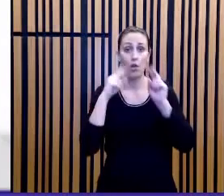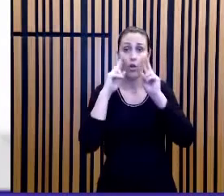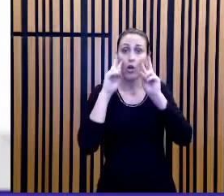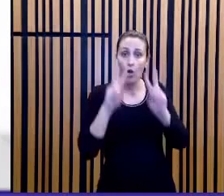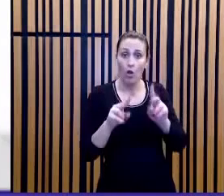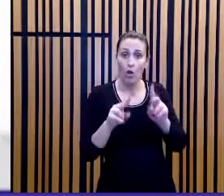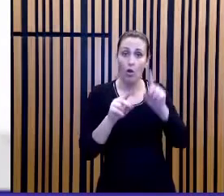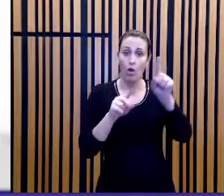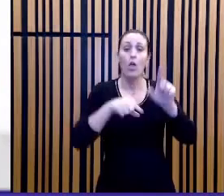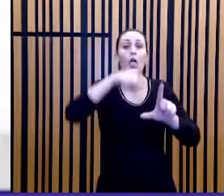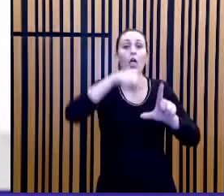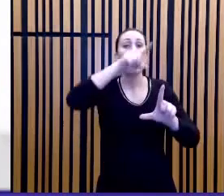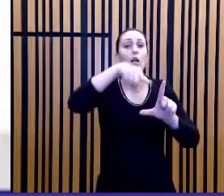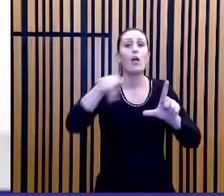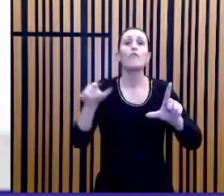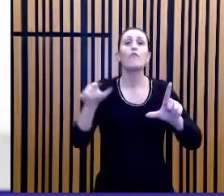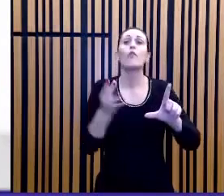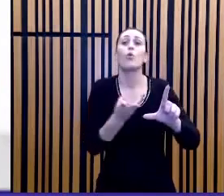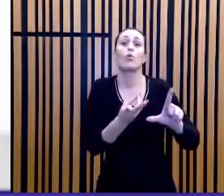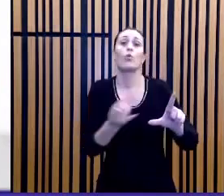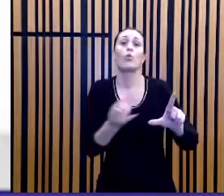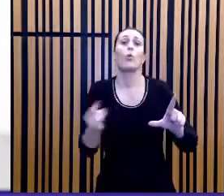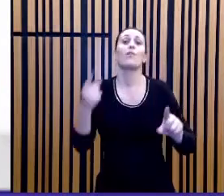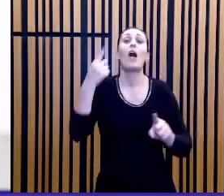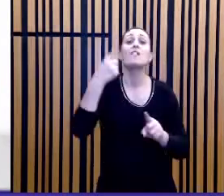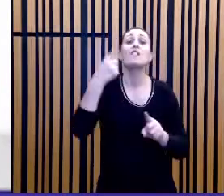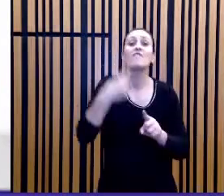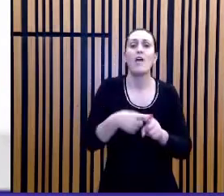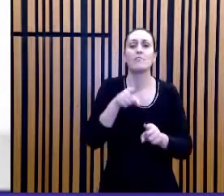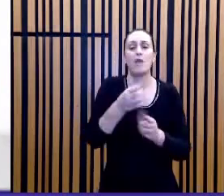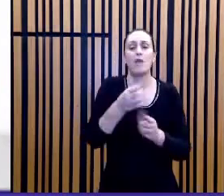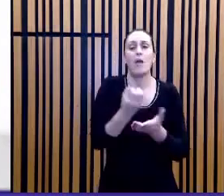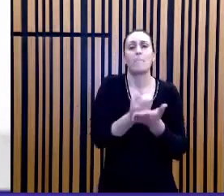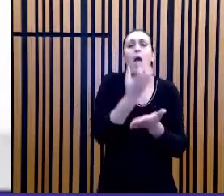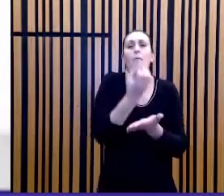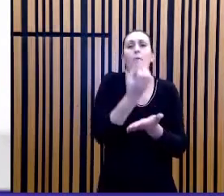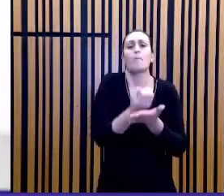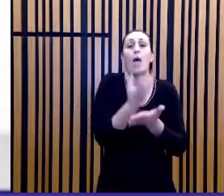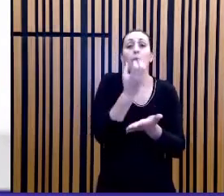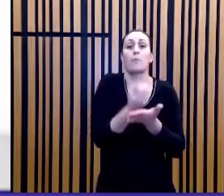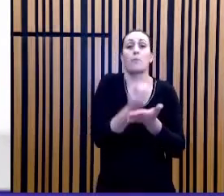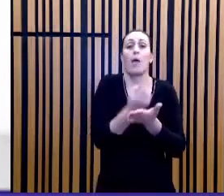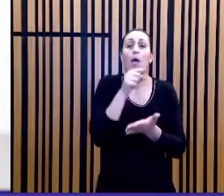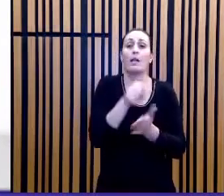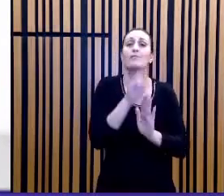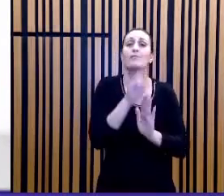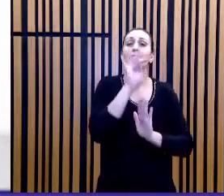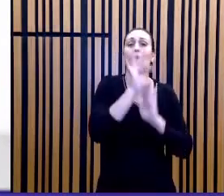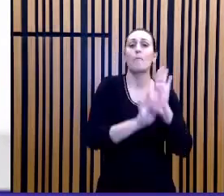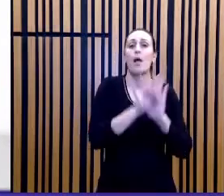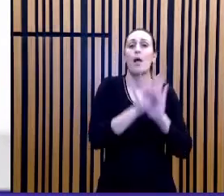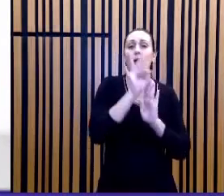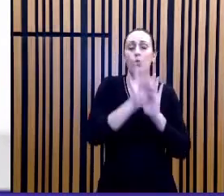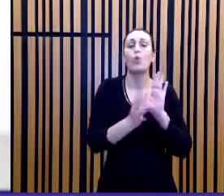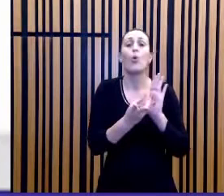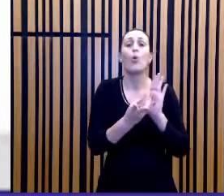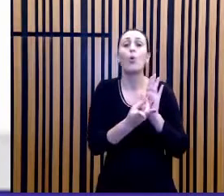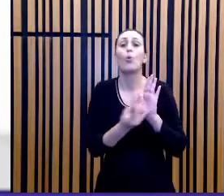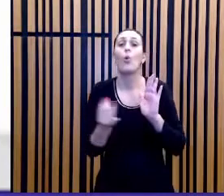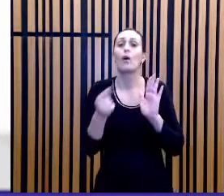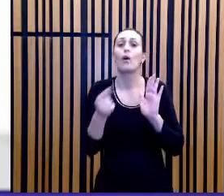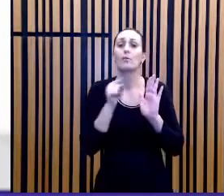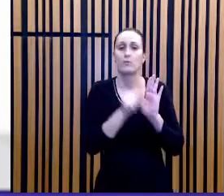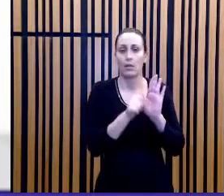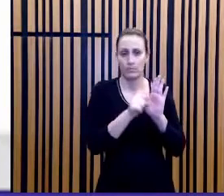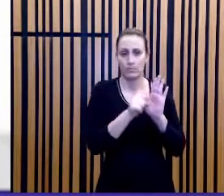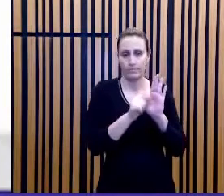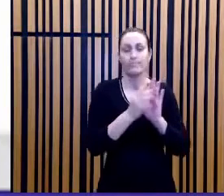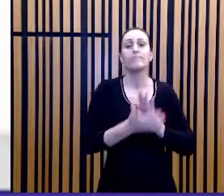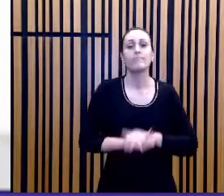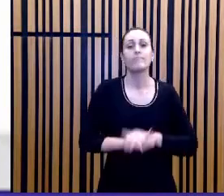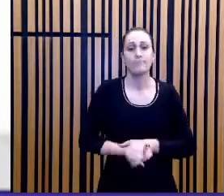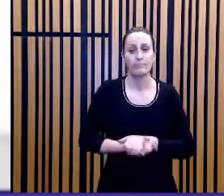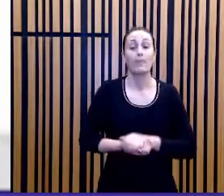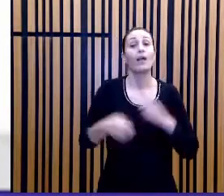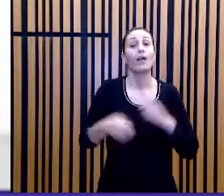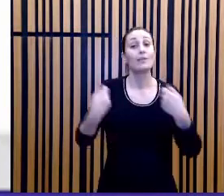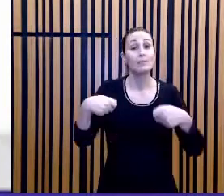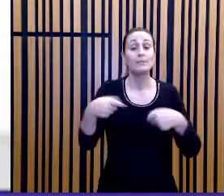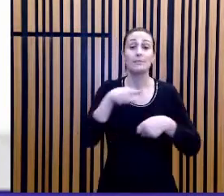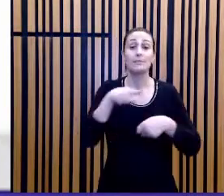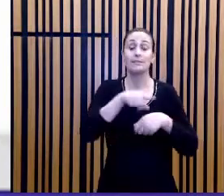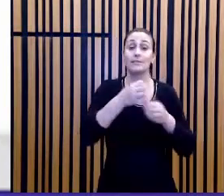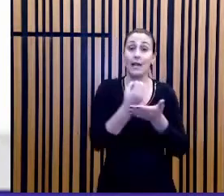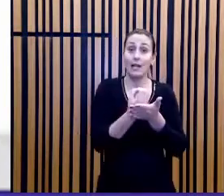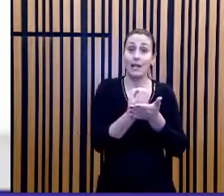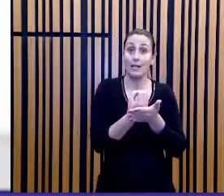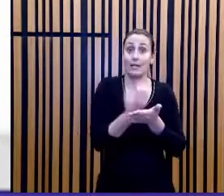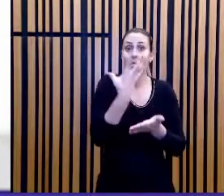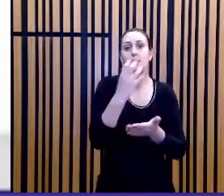quantas vezes o sistema acionou o sistema, o sensor de temperatura, perdão, acionou o sistema ligando-o ou desligando